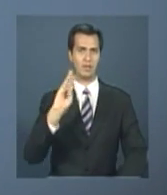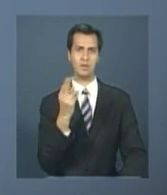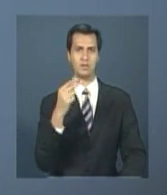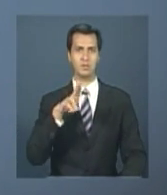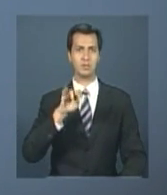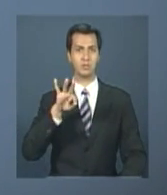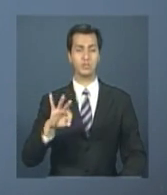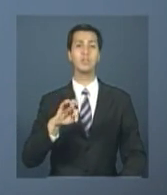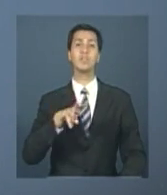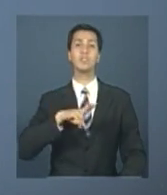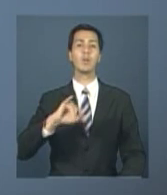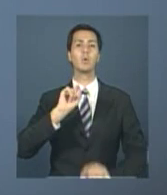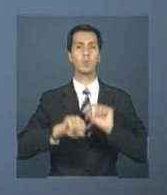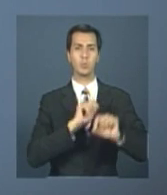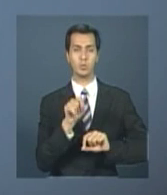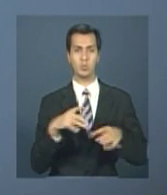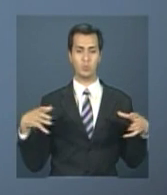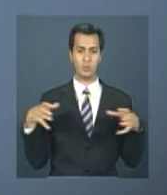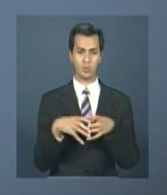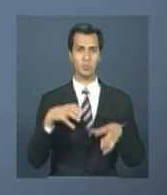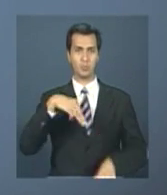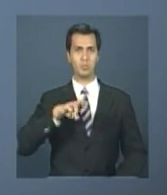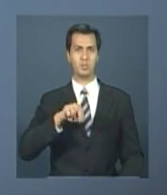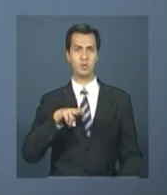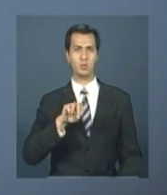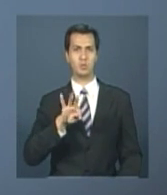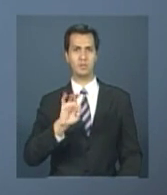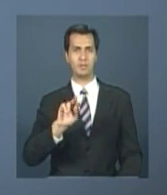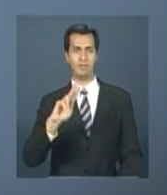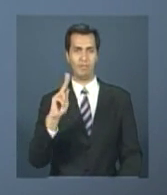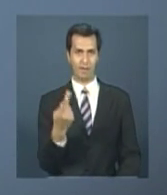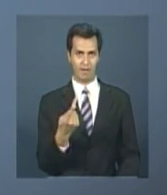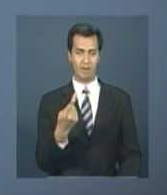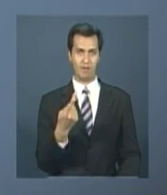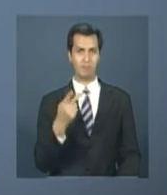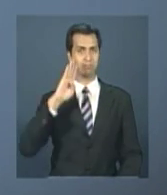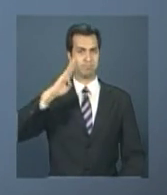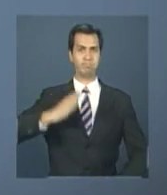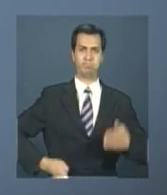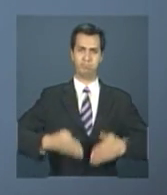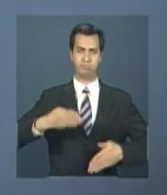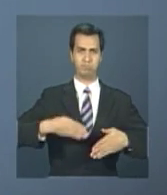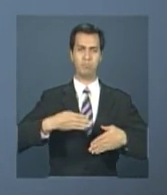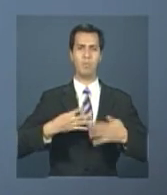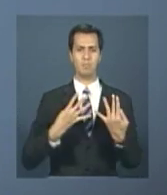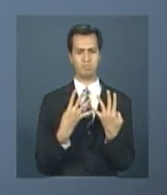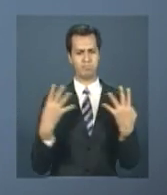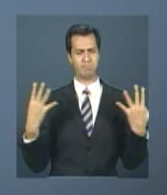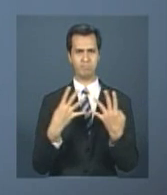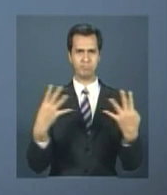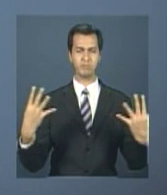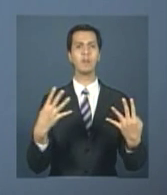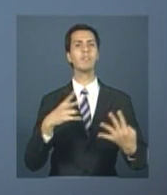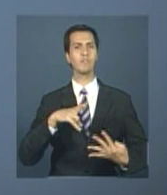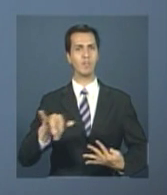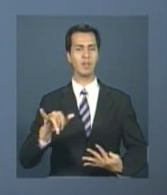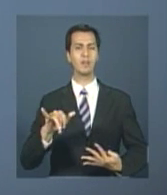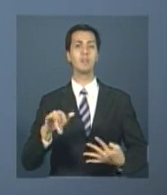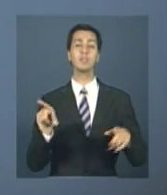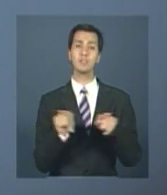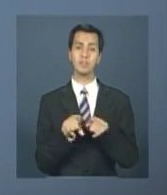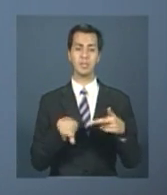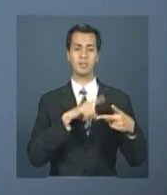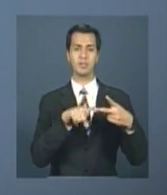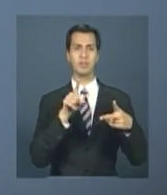apresentação do contingente brasileiro da MINUSTA, a missão de estabilização da ONU, um encontro com representantes da sociedade